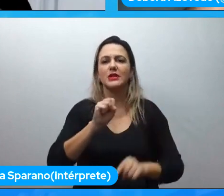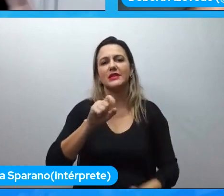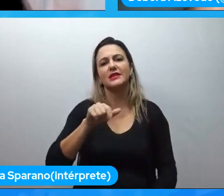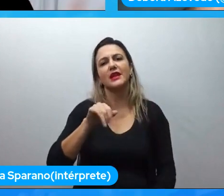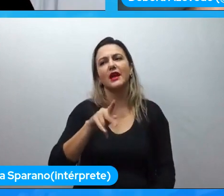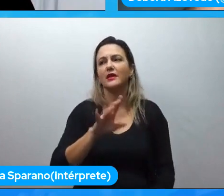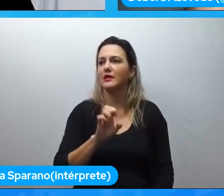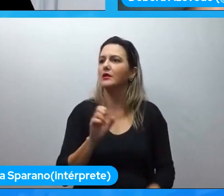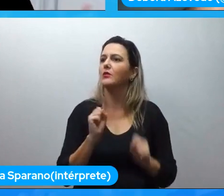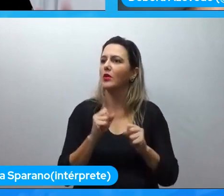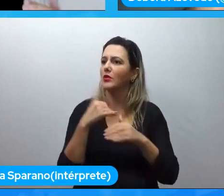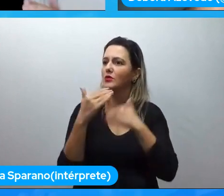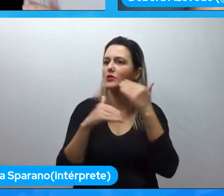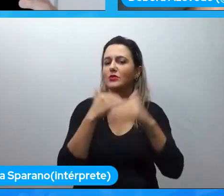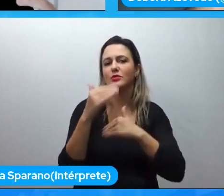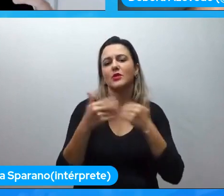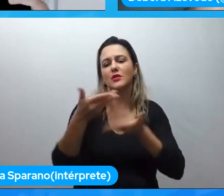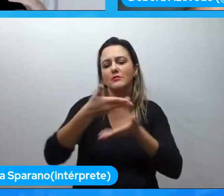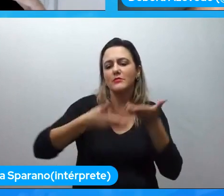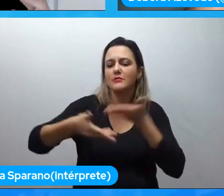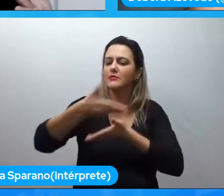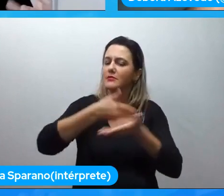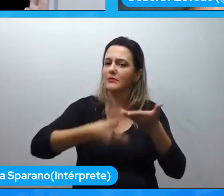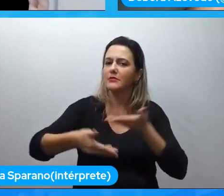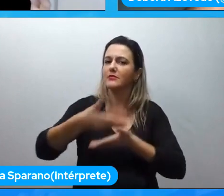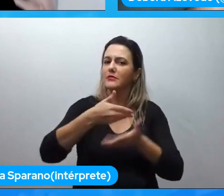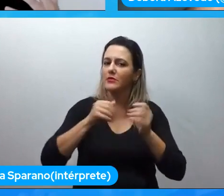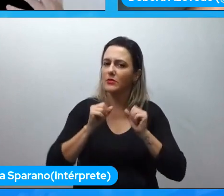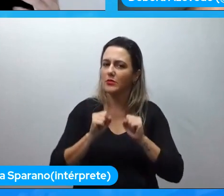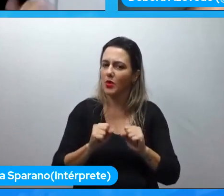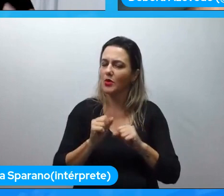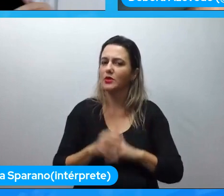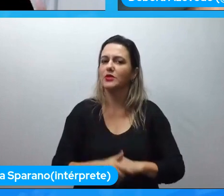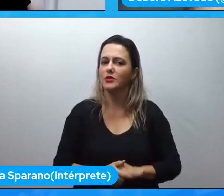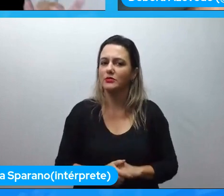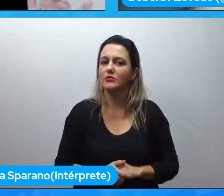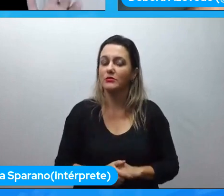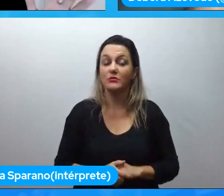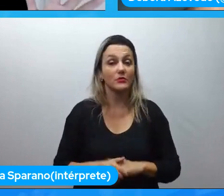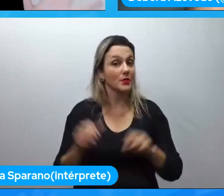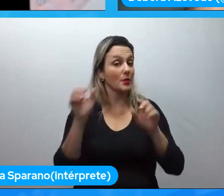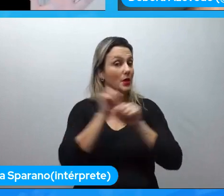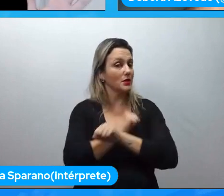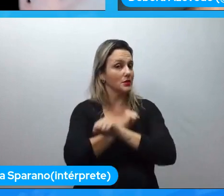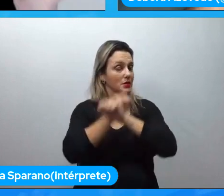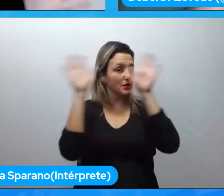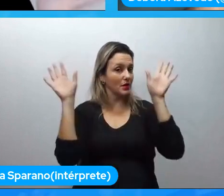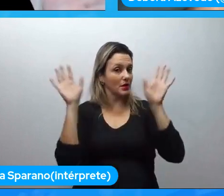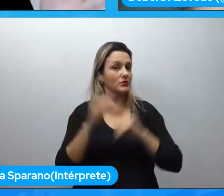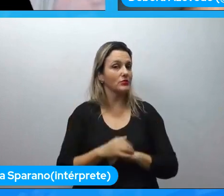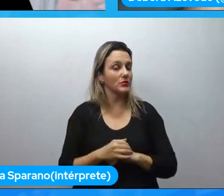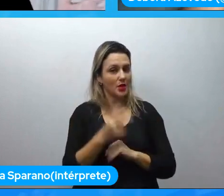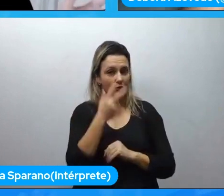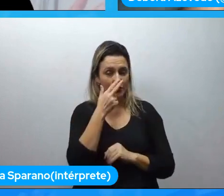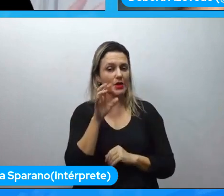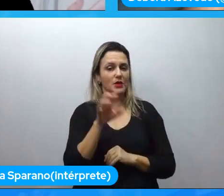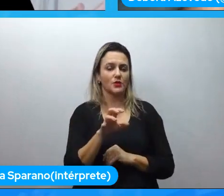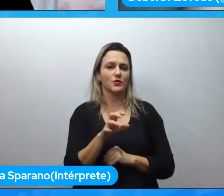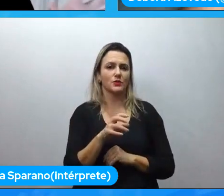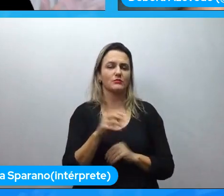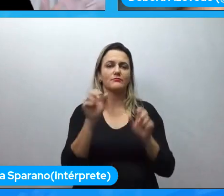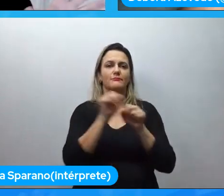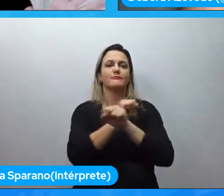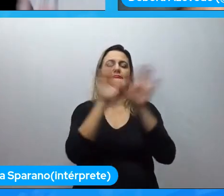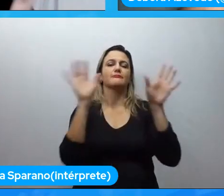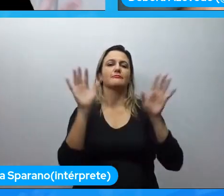construindo algo de forma colaborativa eu acho que quanto mais transparente então talvez seja isso seja transparência esse meu